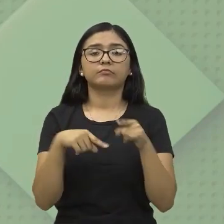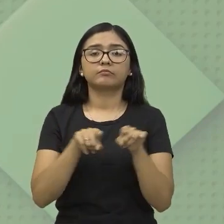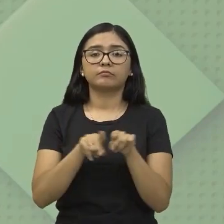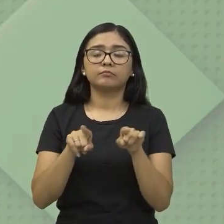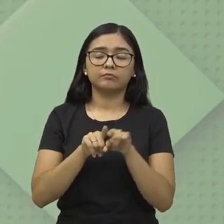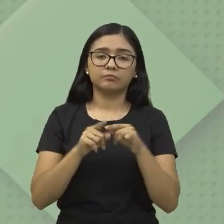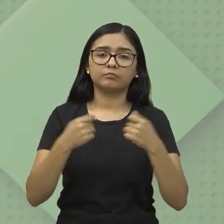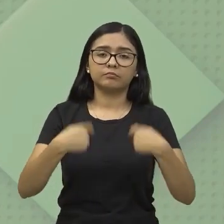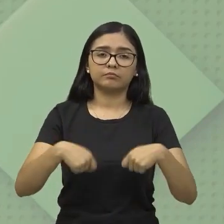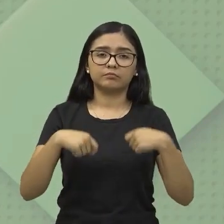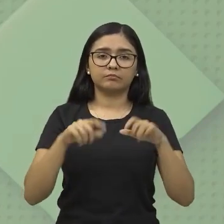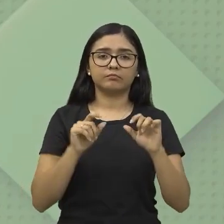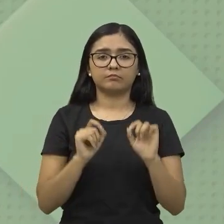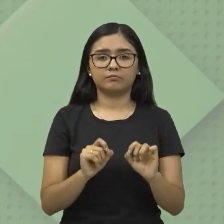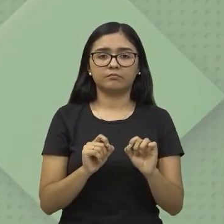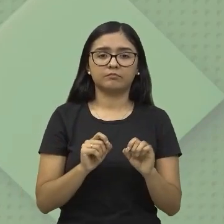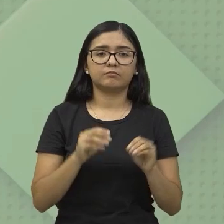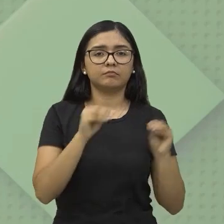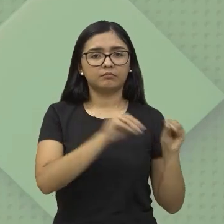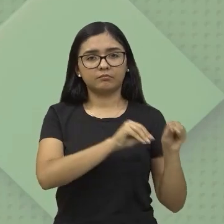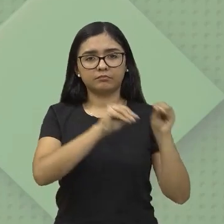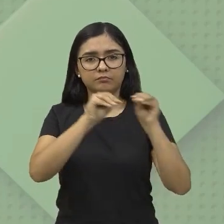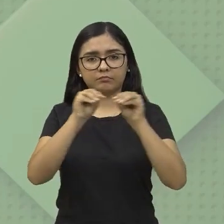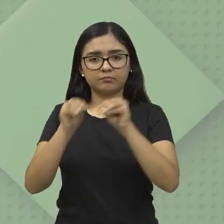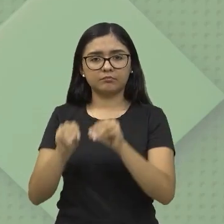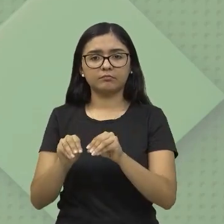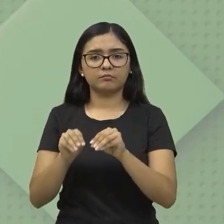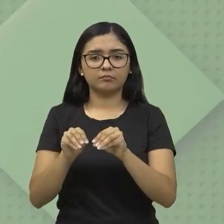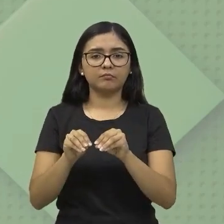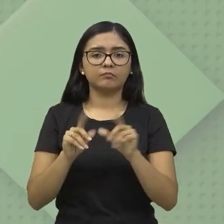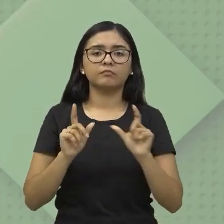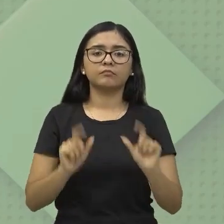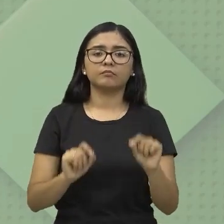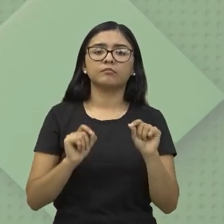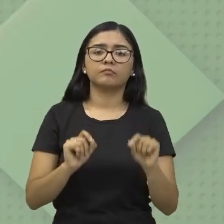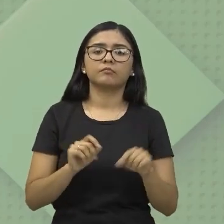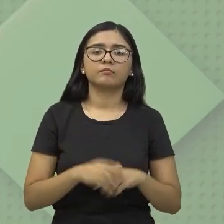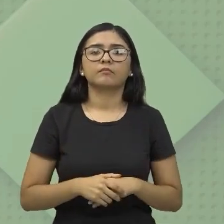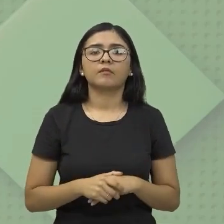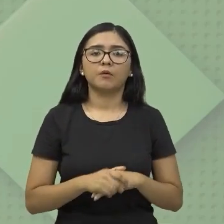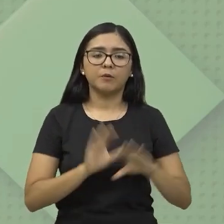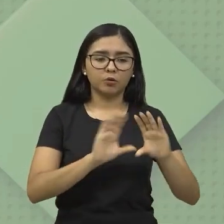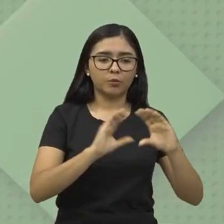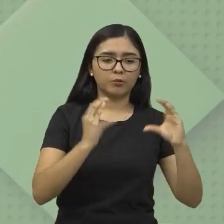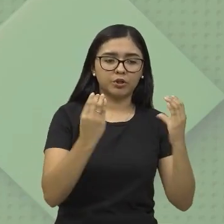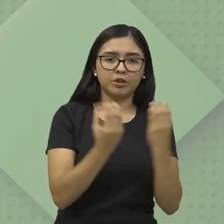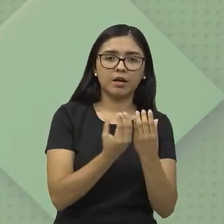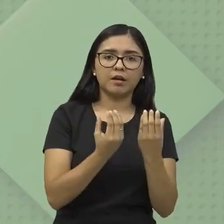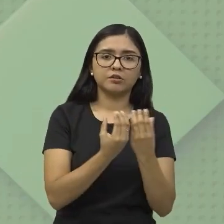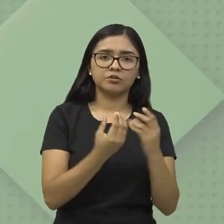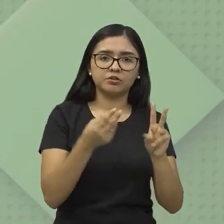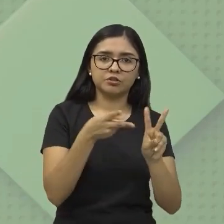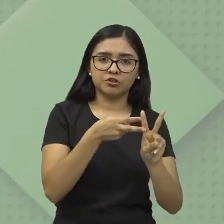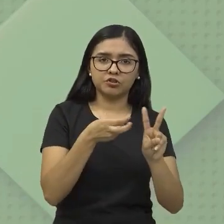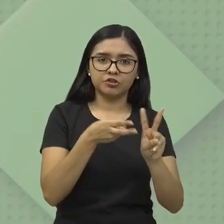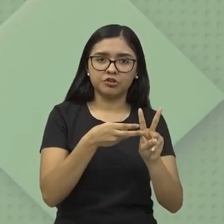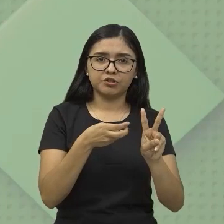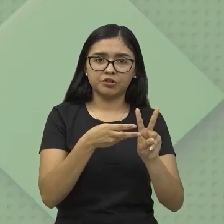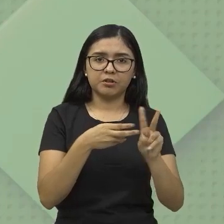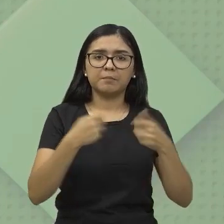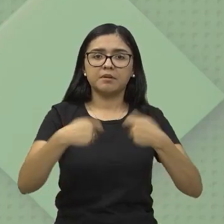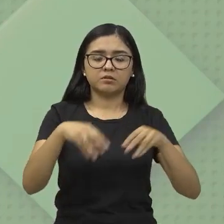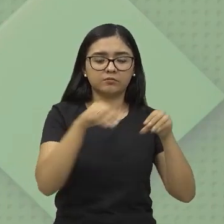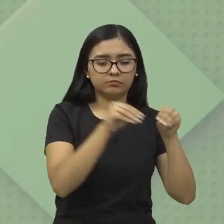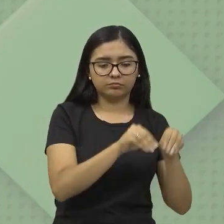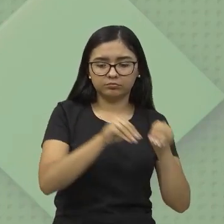foi preciso também deslocar algumas comunidades indígenas que precisaram deixar